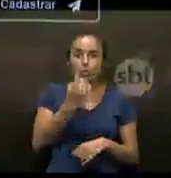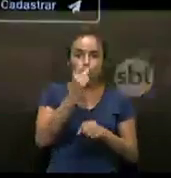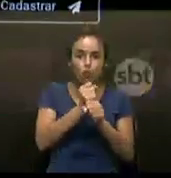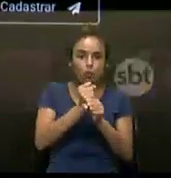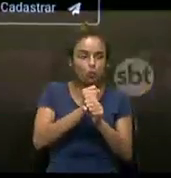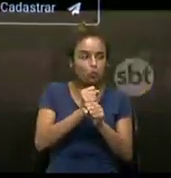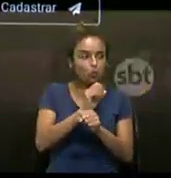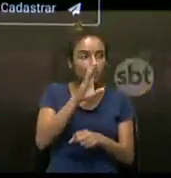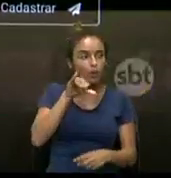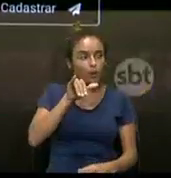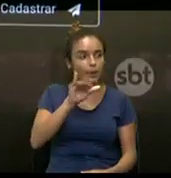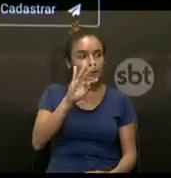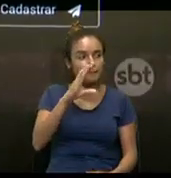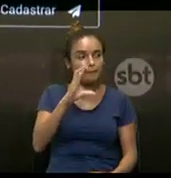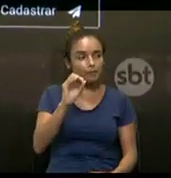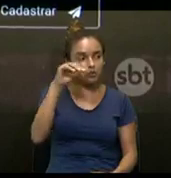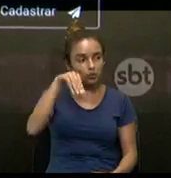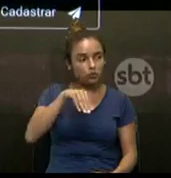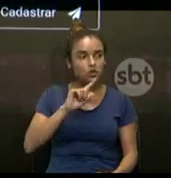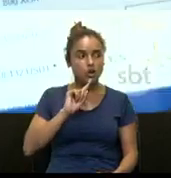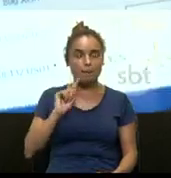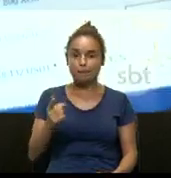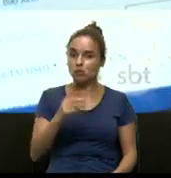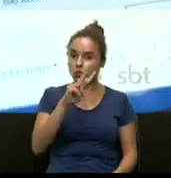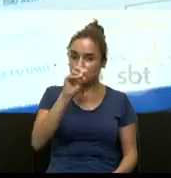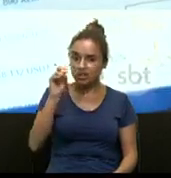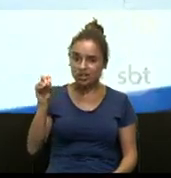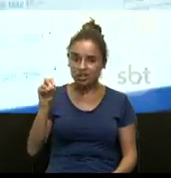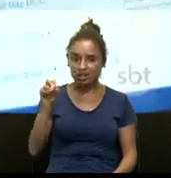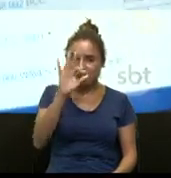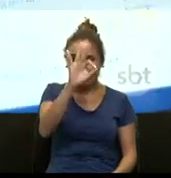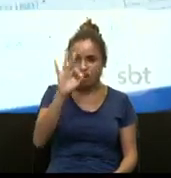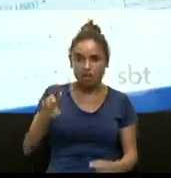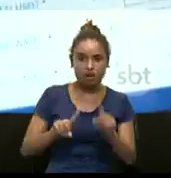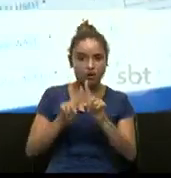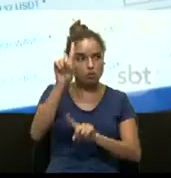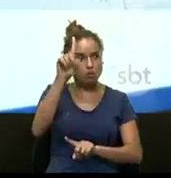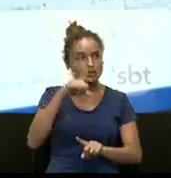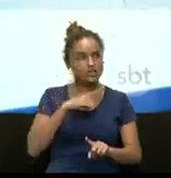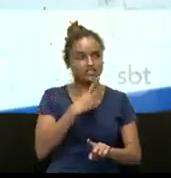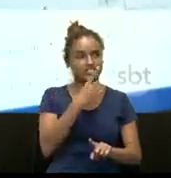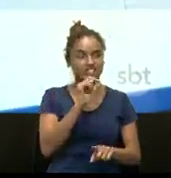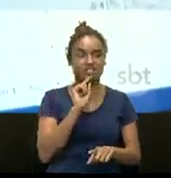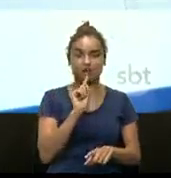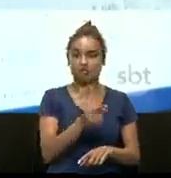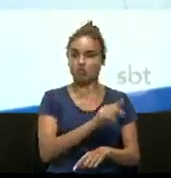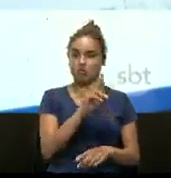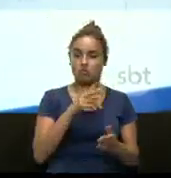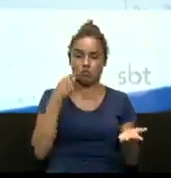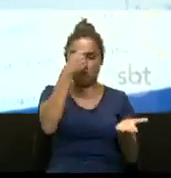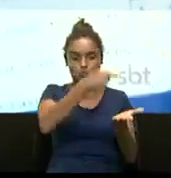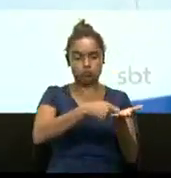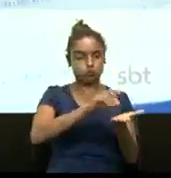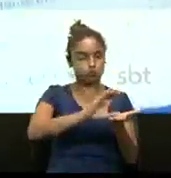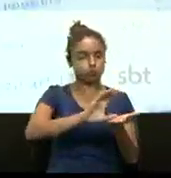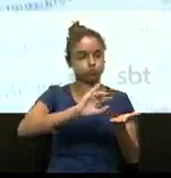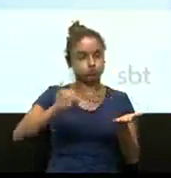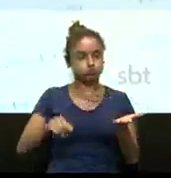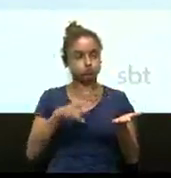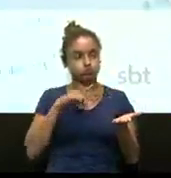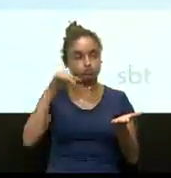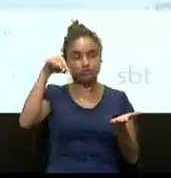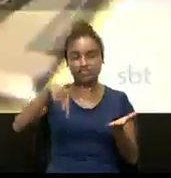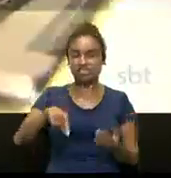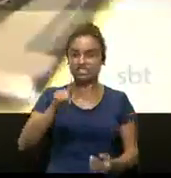o valor do Bitcoin subiu 1.300%. Isso quer dizer que quem tinha 10 mil reais investidos em janeiro, hoje tem